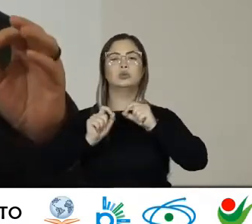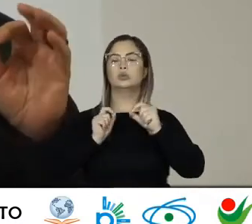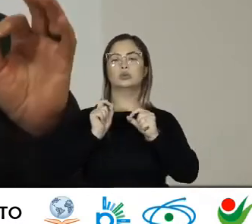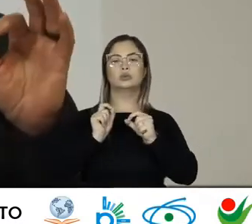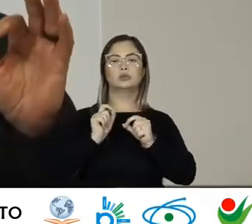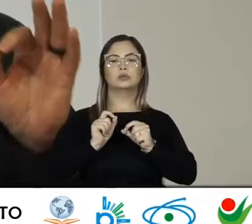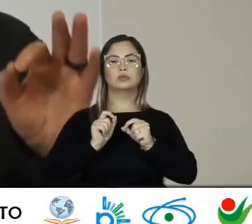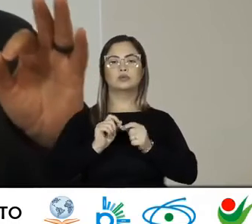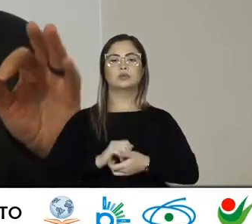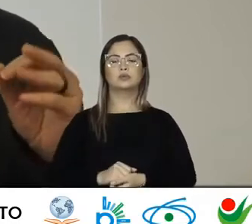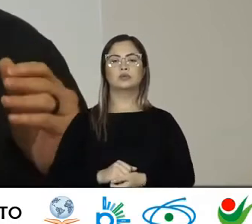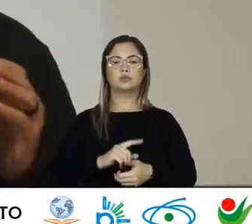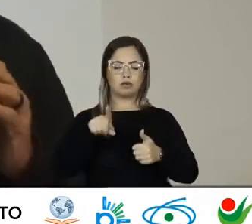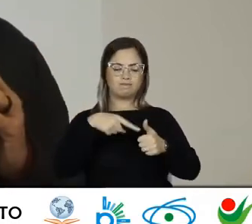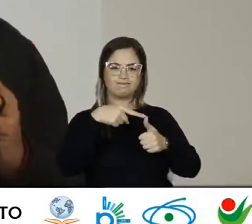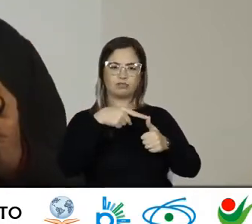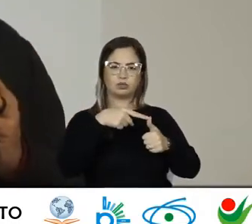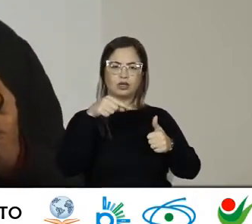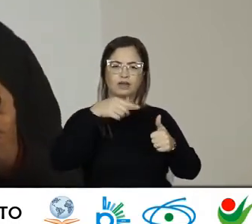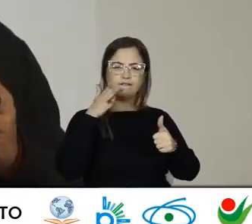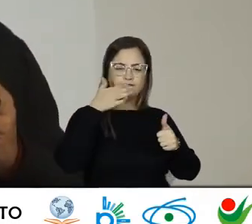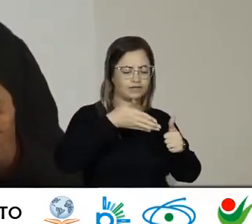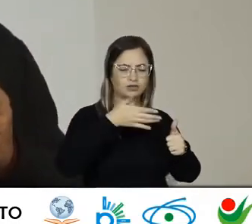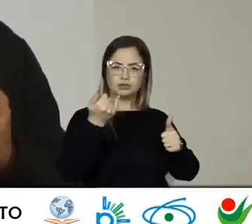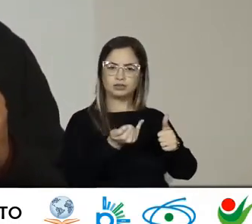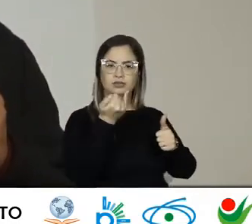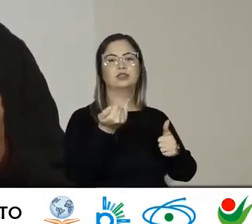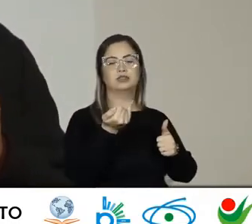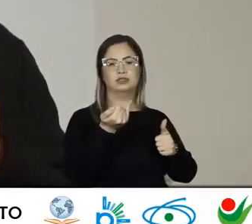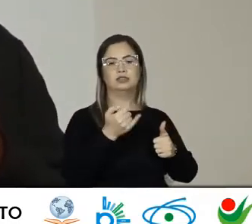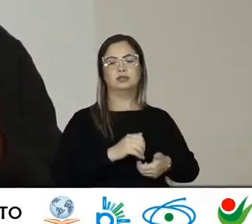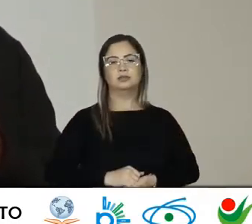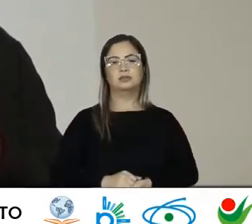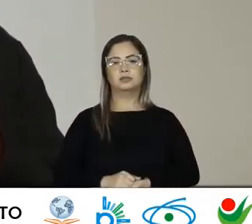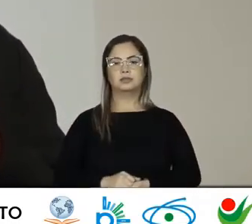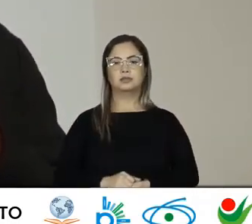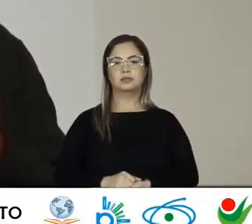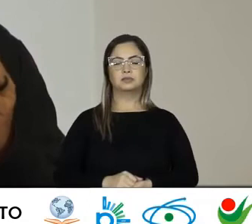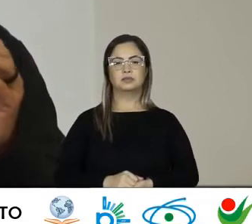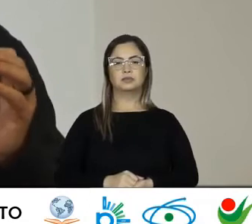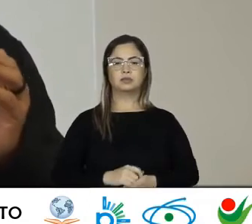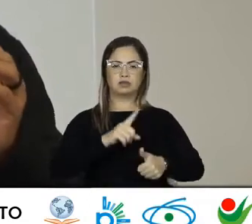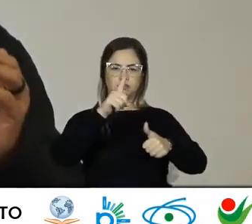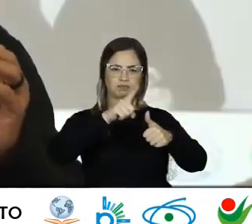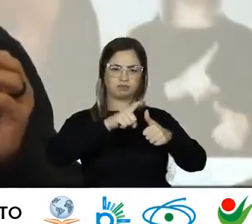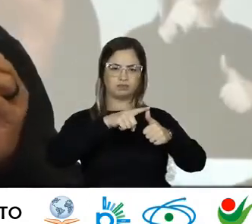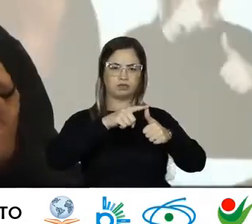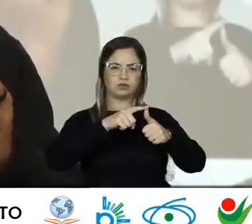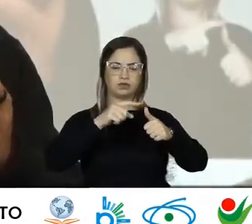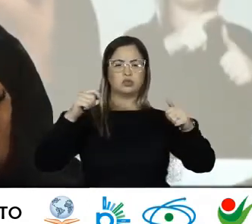Um ponto Mais específico Eu diria Dessa questão Os movimentos